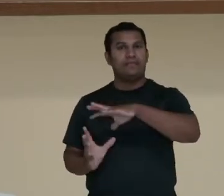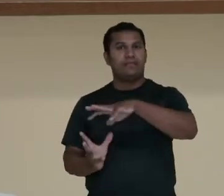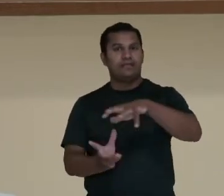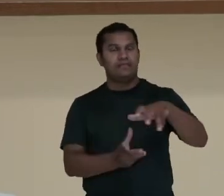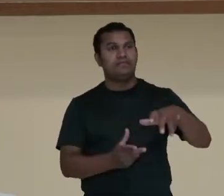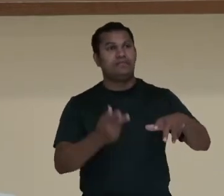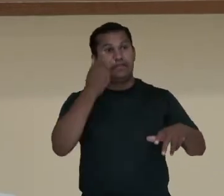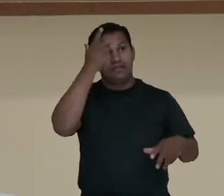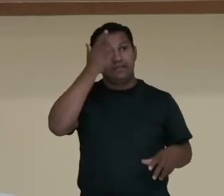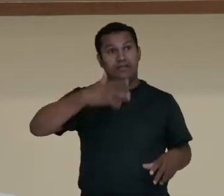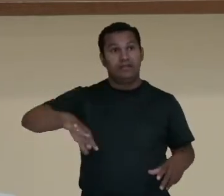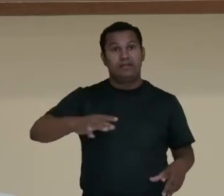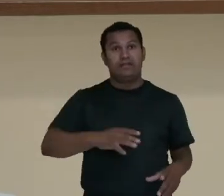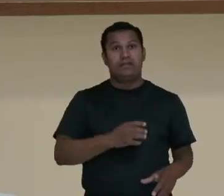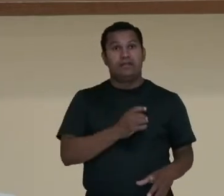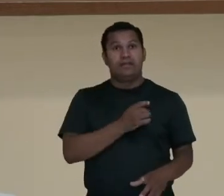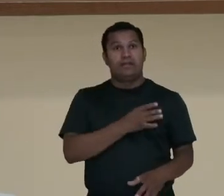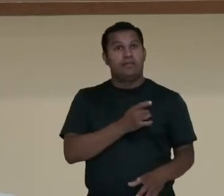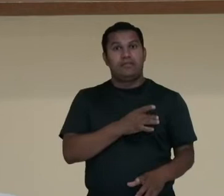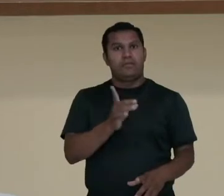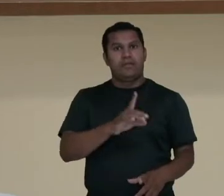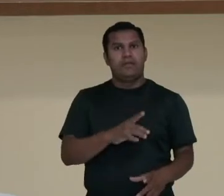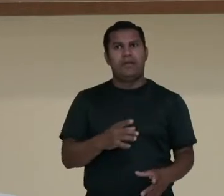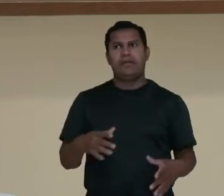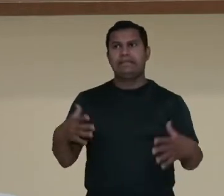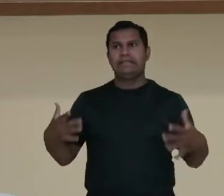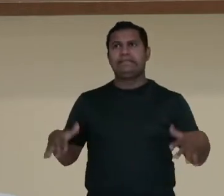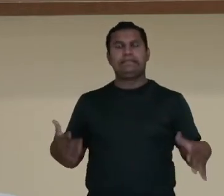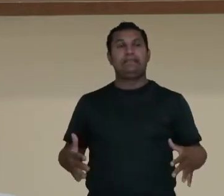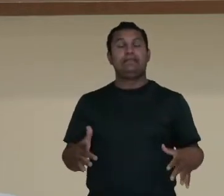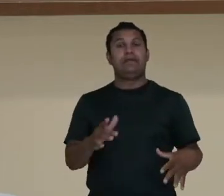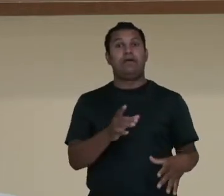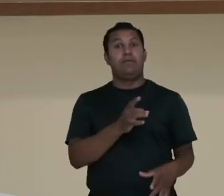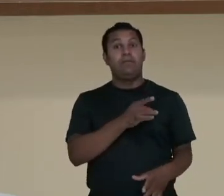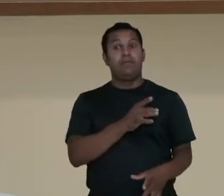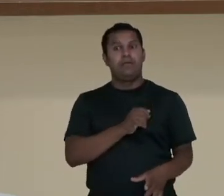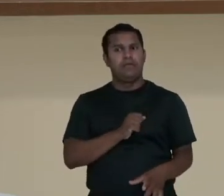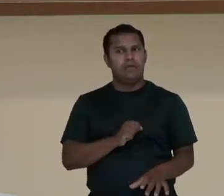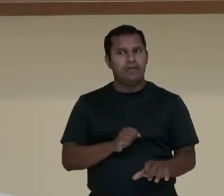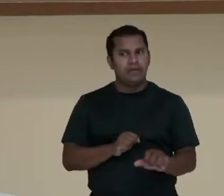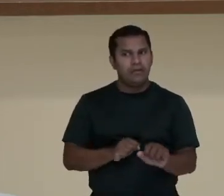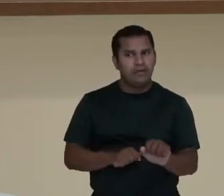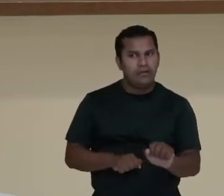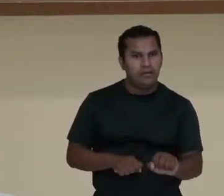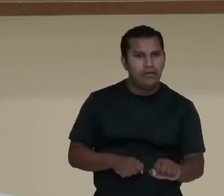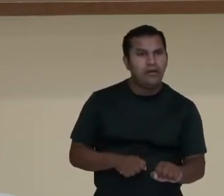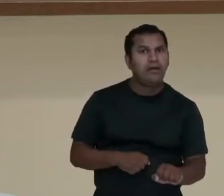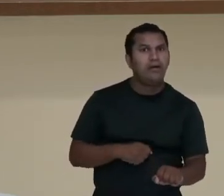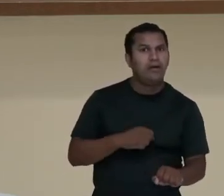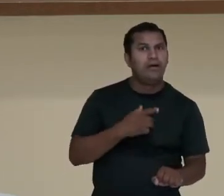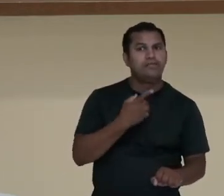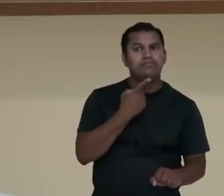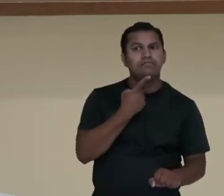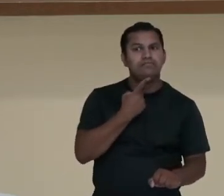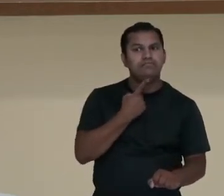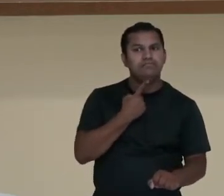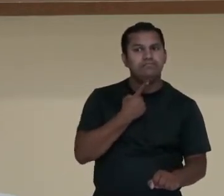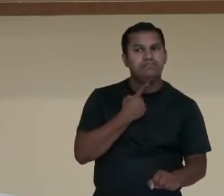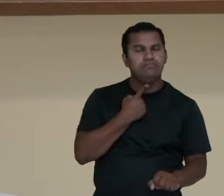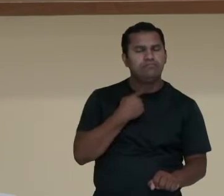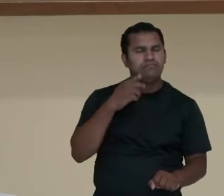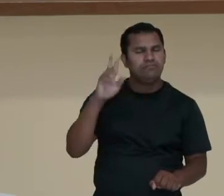medo fascinante. O medo que o felino começa a ter ao sair da gruta, mas vai sentindo ali o